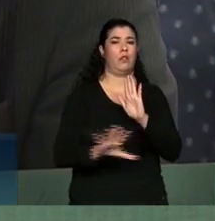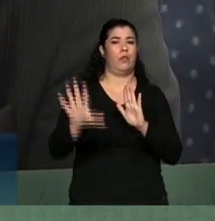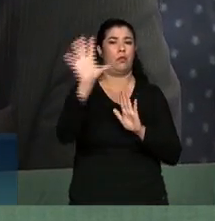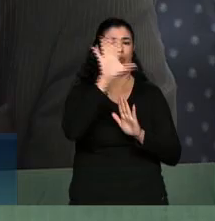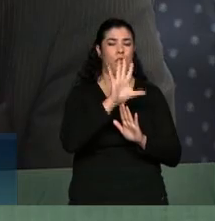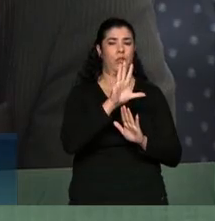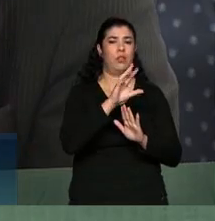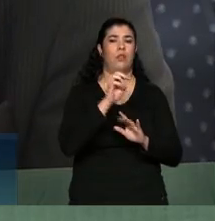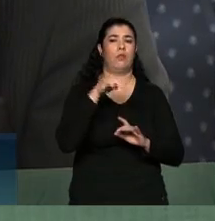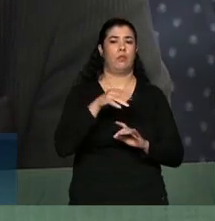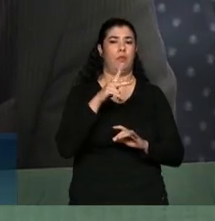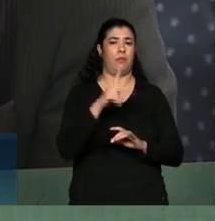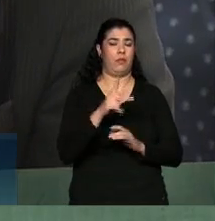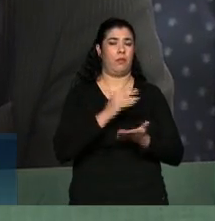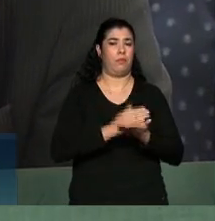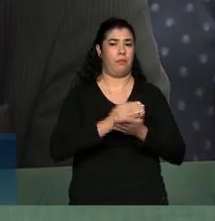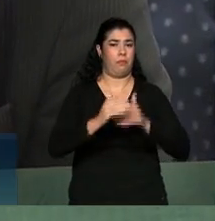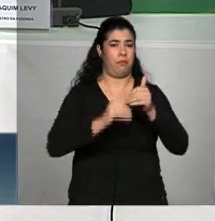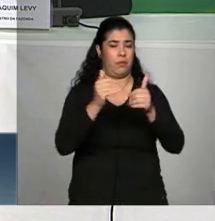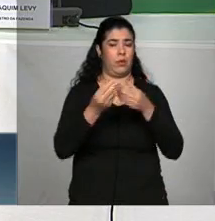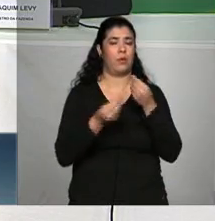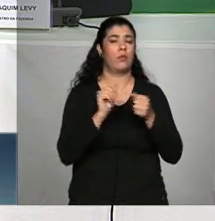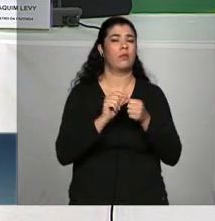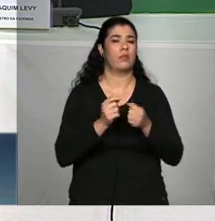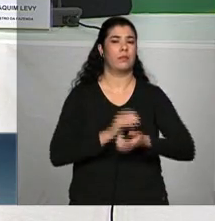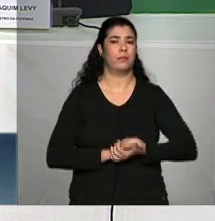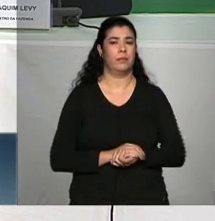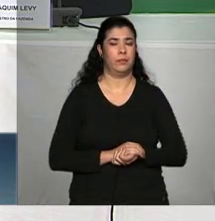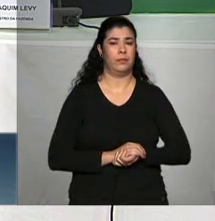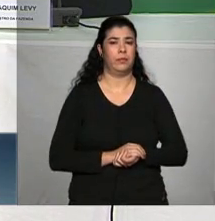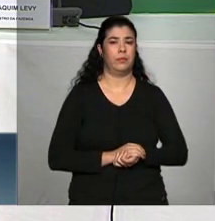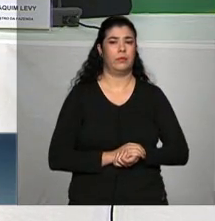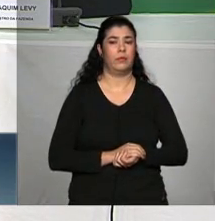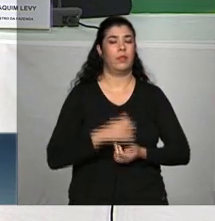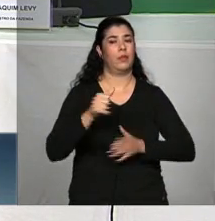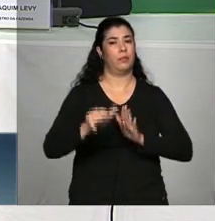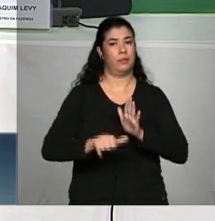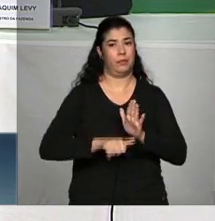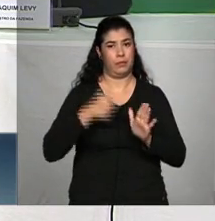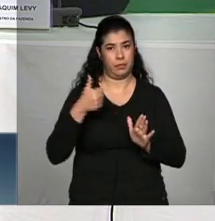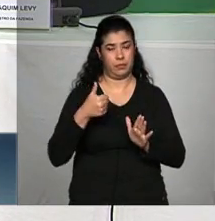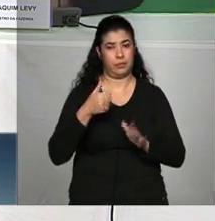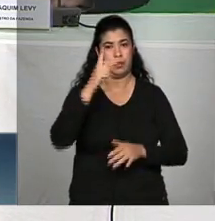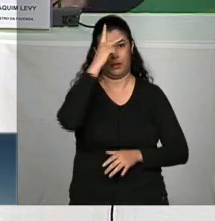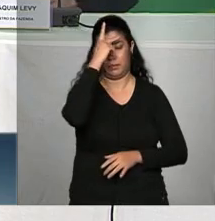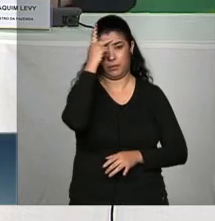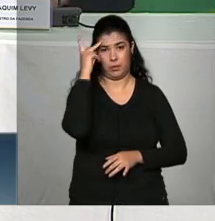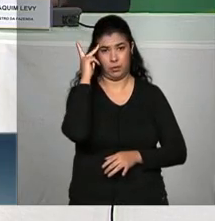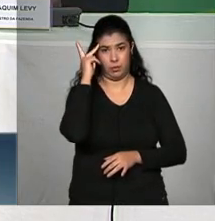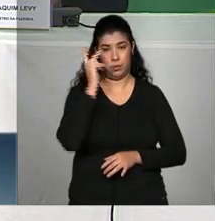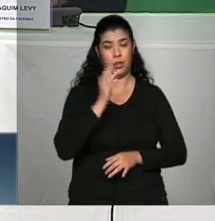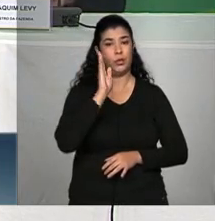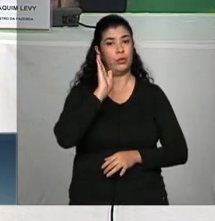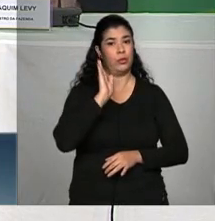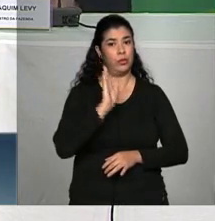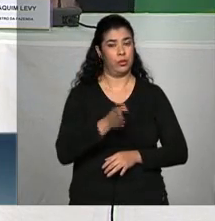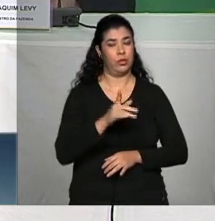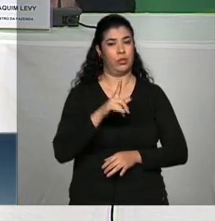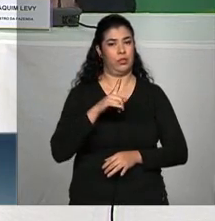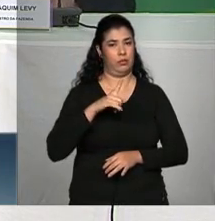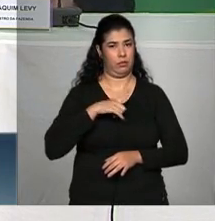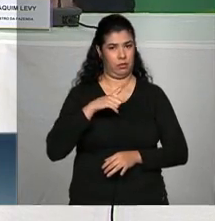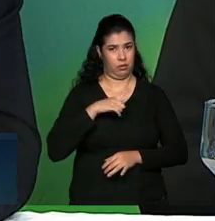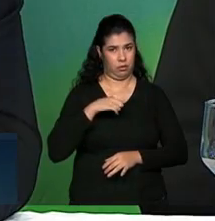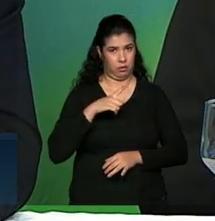medida progressiva obrigado bom primeiro para os trabalhadores que se aposentaram ou seja que já estão